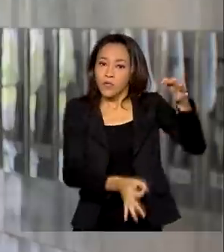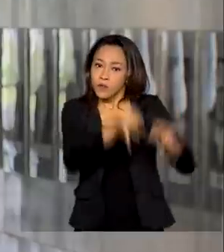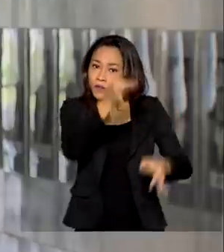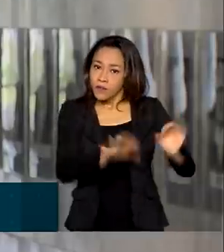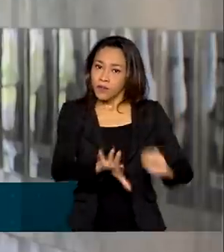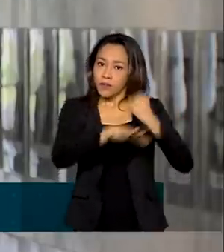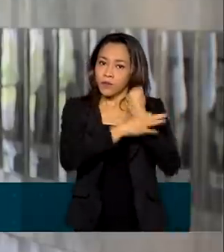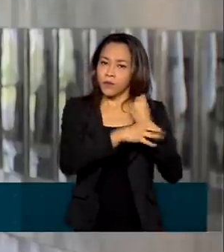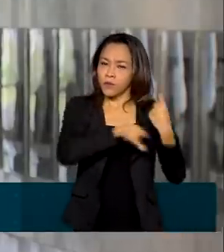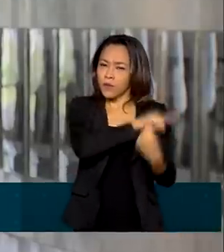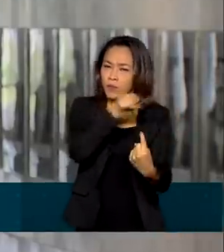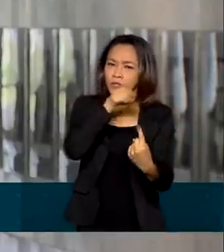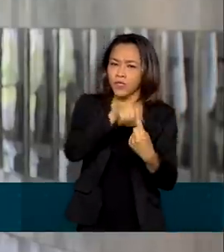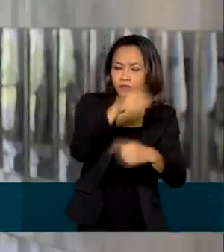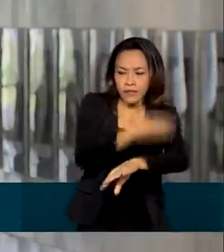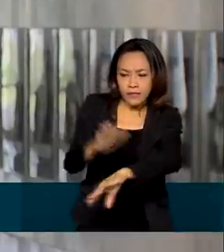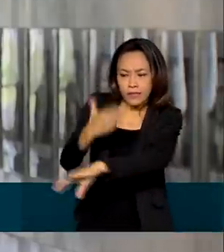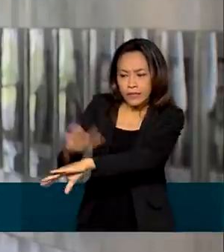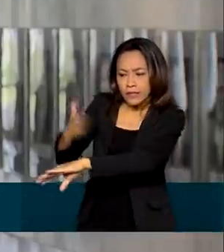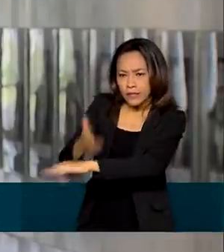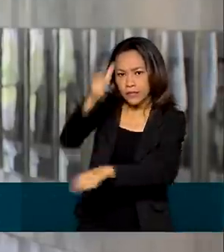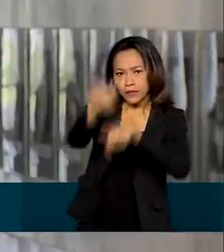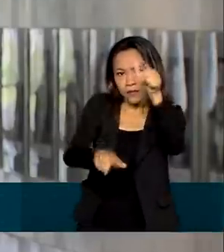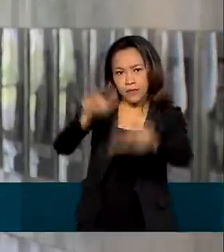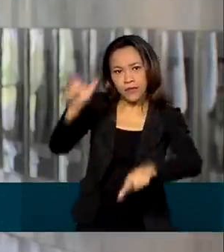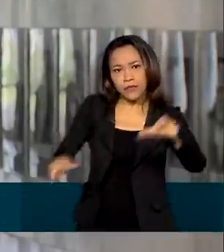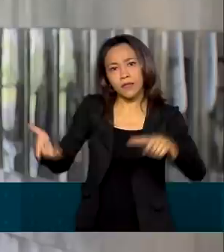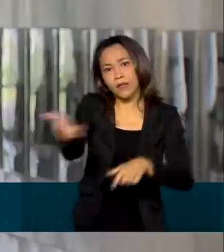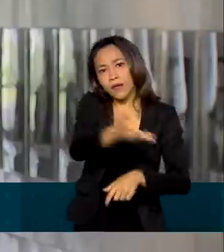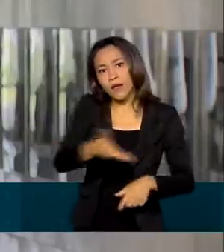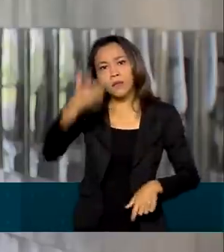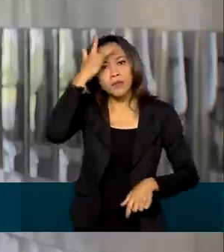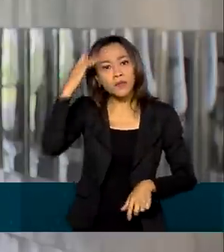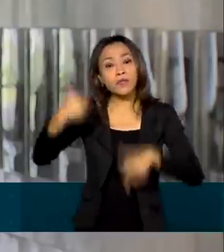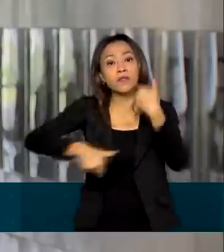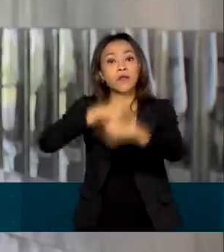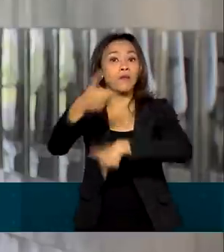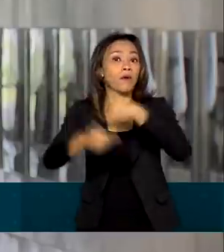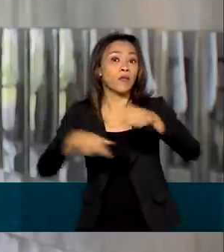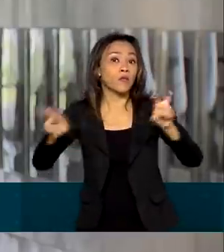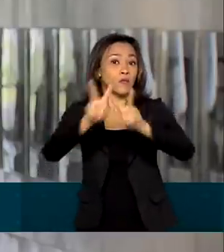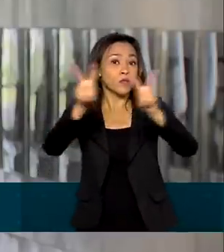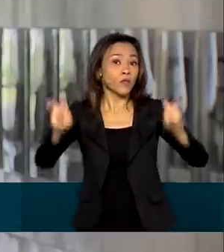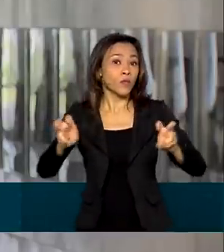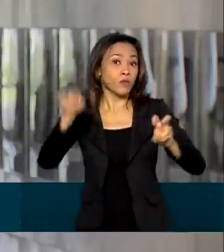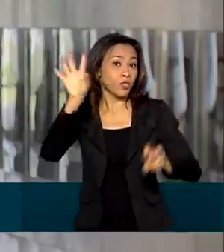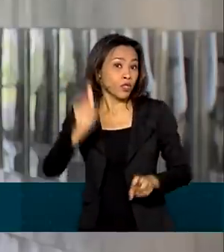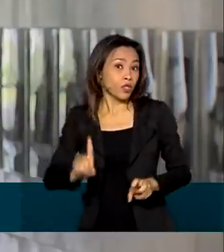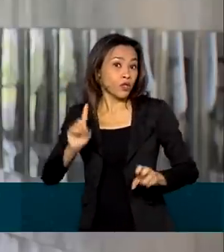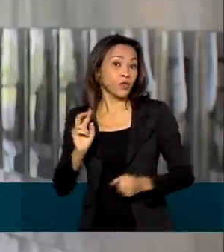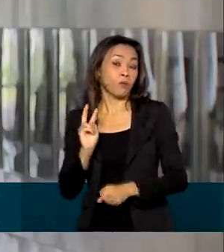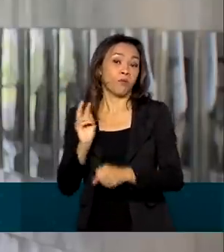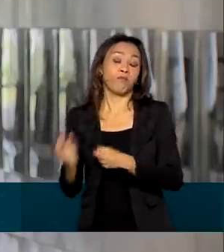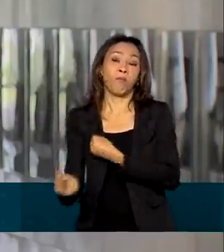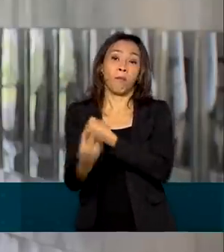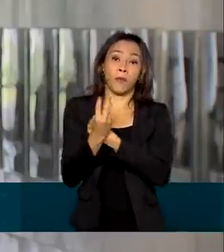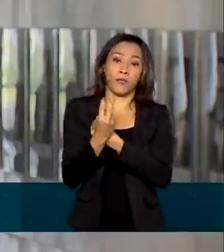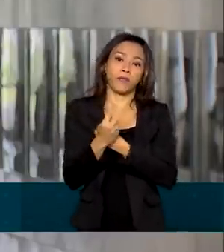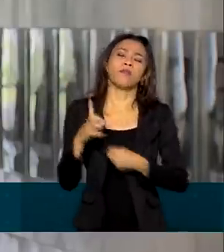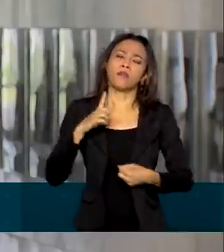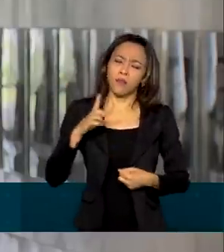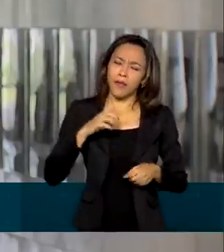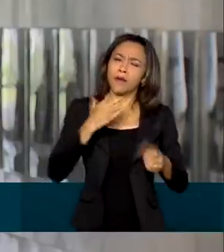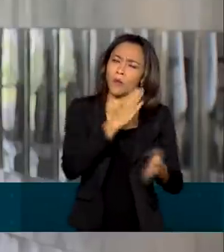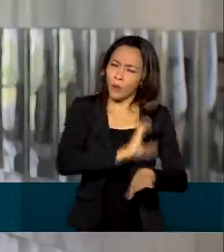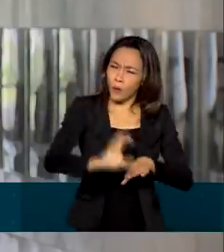voltada para qualificar técnicos do Sistema Público de Proteção do Consumidor, mas também oferece cursos de formação inicial para